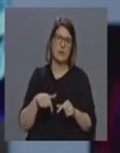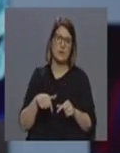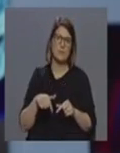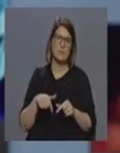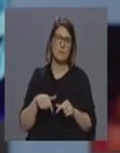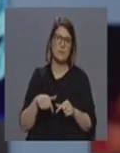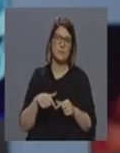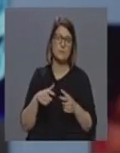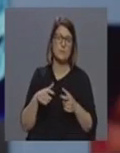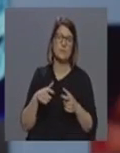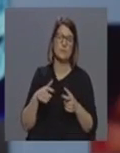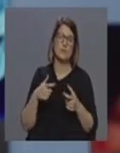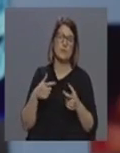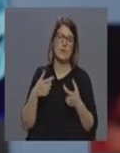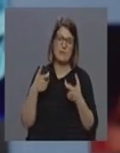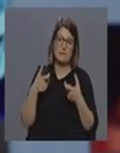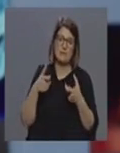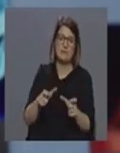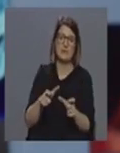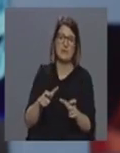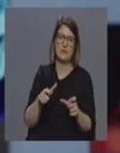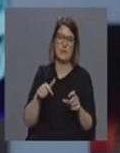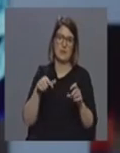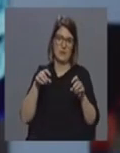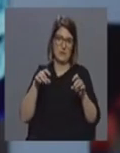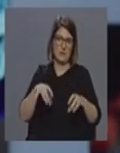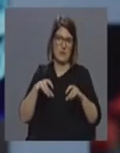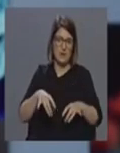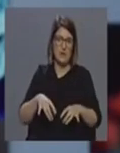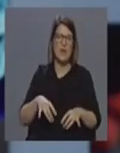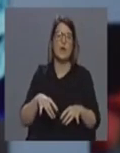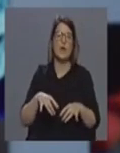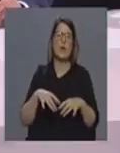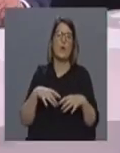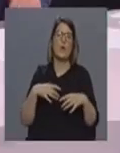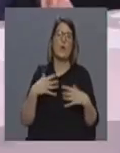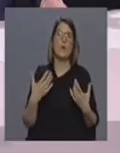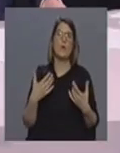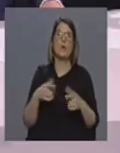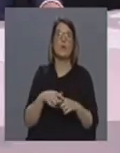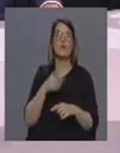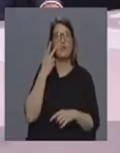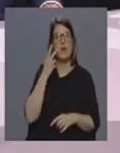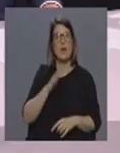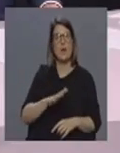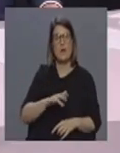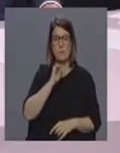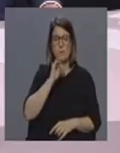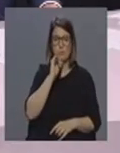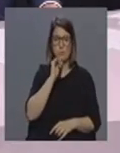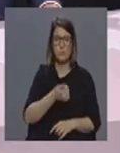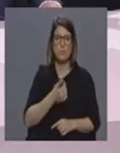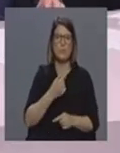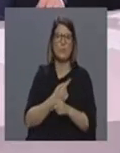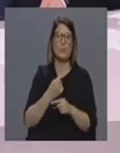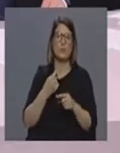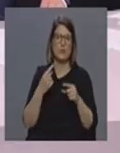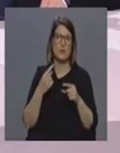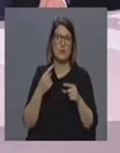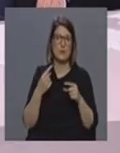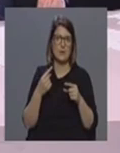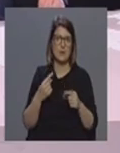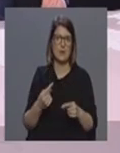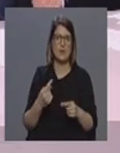travado o seu desembarque aqui na região ou condicionado ao FIOCAP depois também a sua estadia na região por via da implementação de um